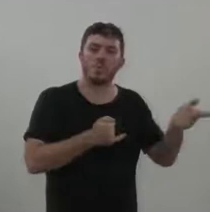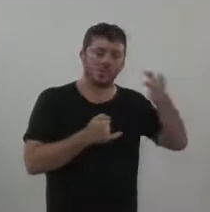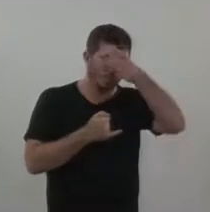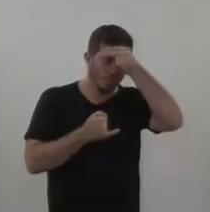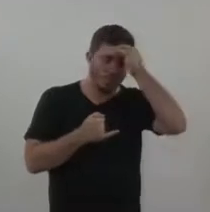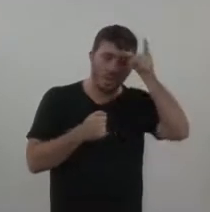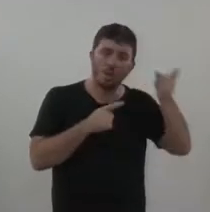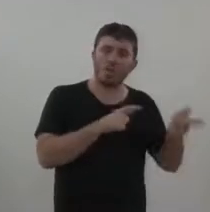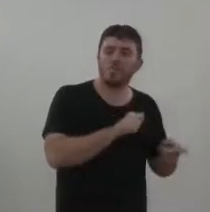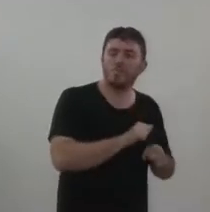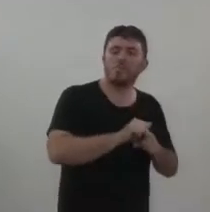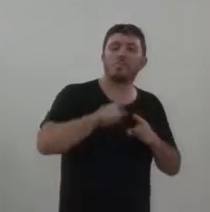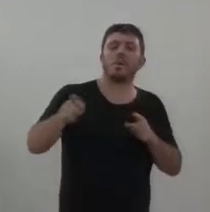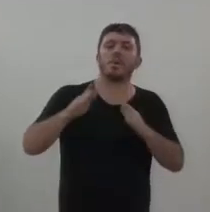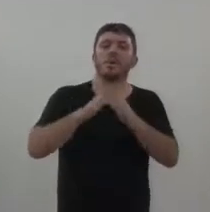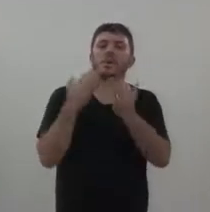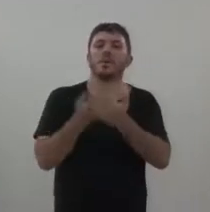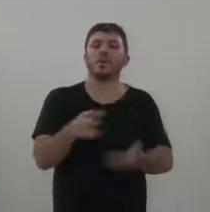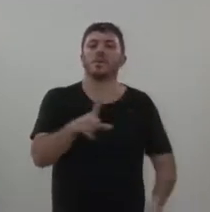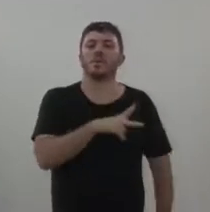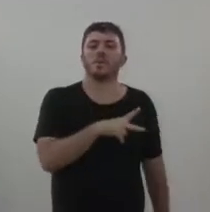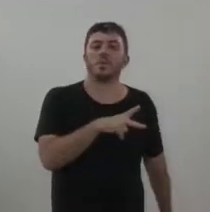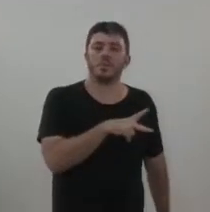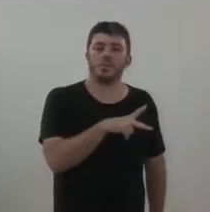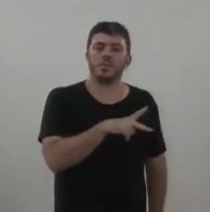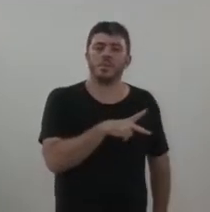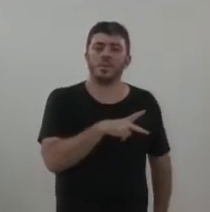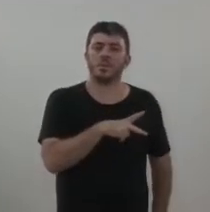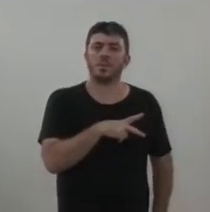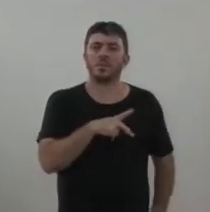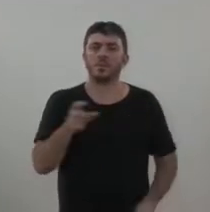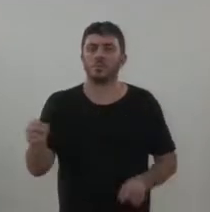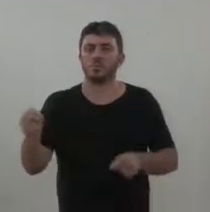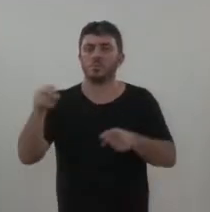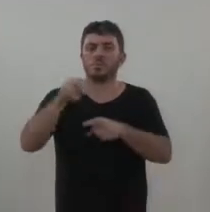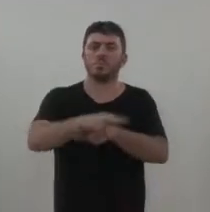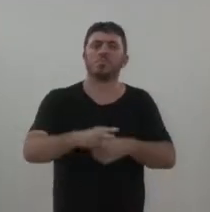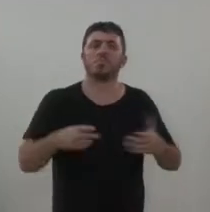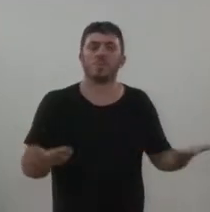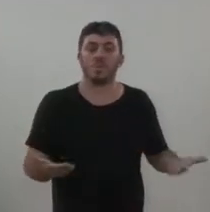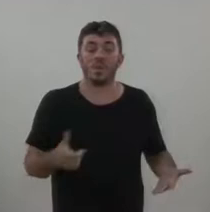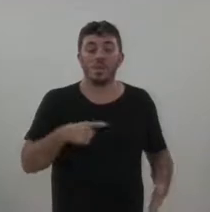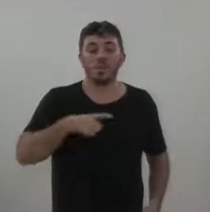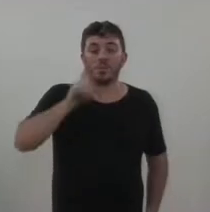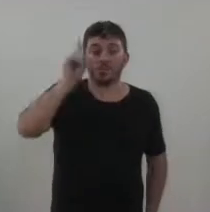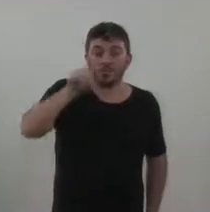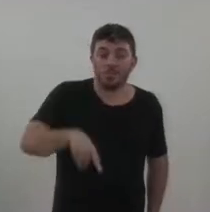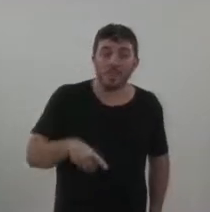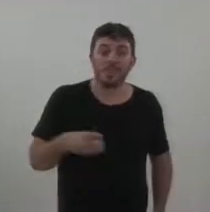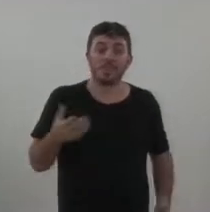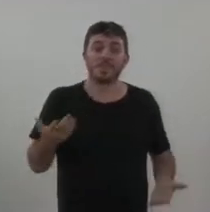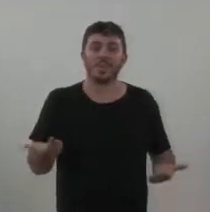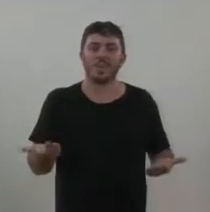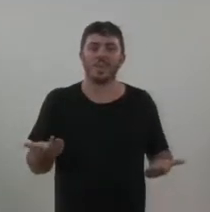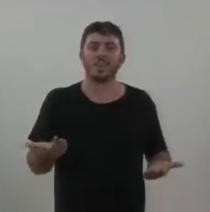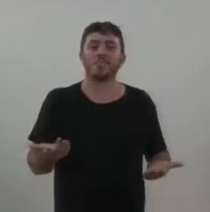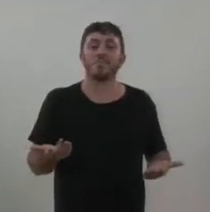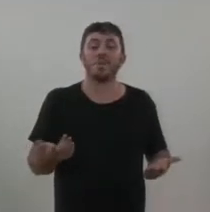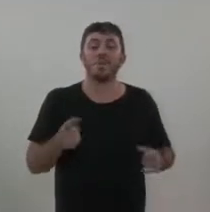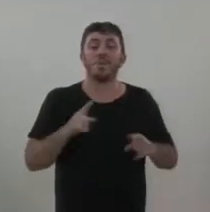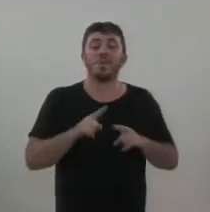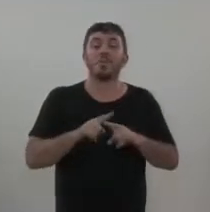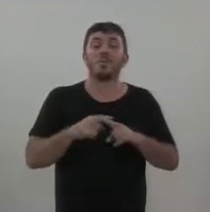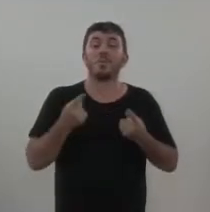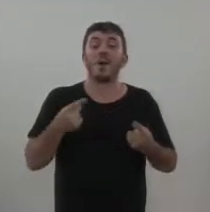tem que pagar para uma creche particular para poder abrigar essa criança. Que, apesar do direito dela ter sido atendido, a gente percebe que a